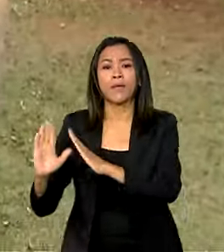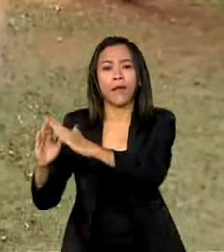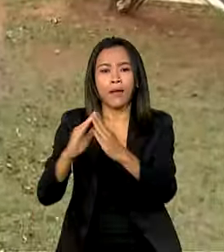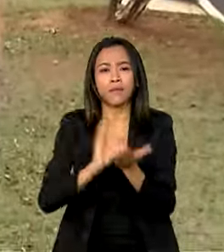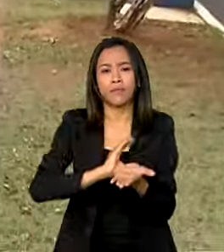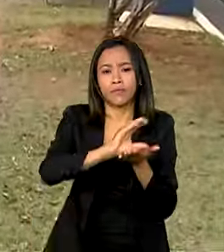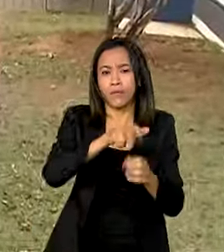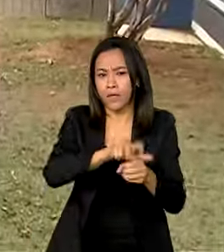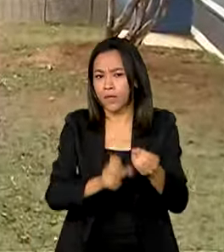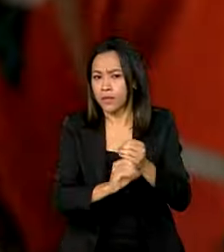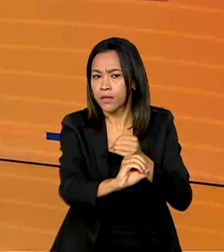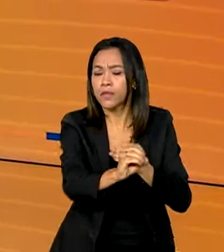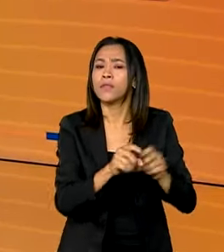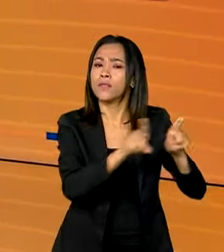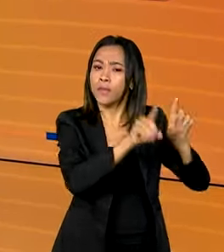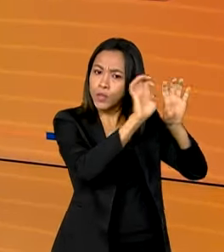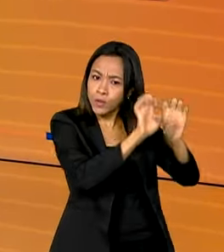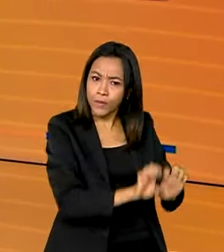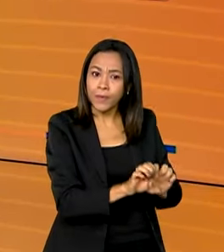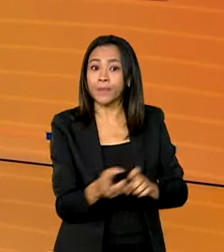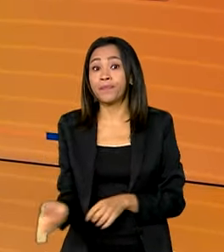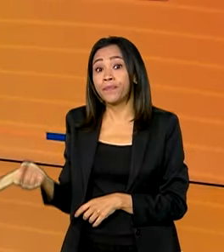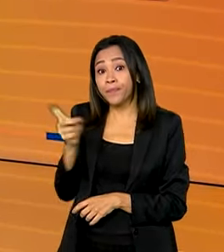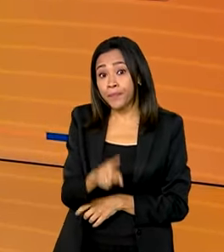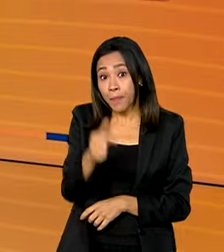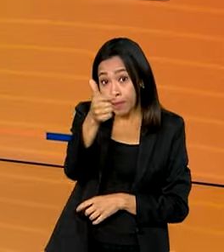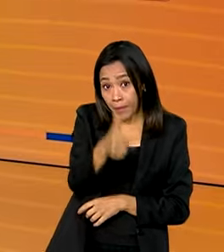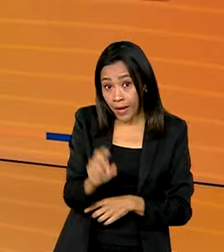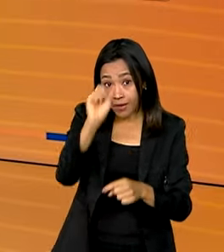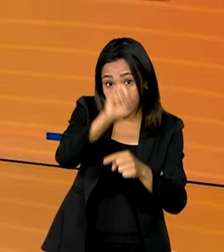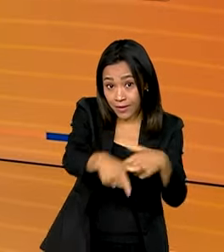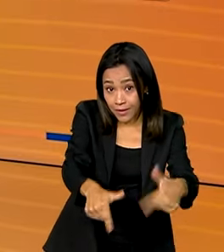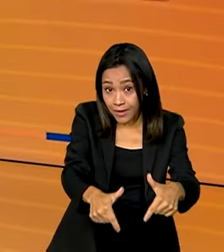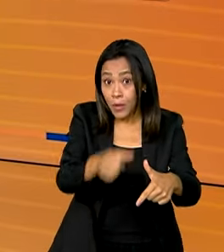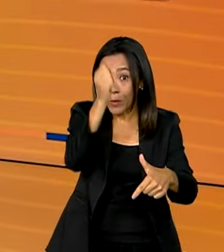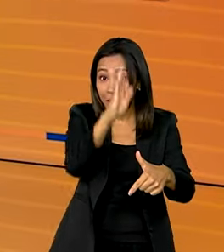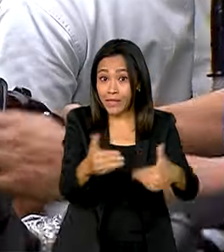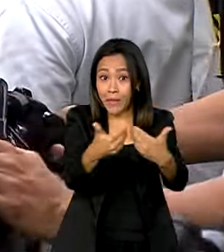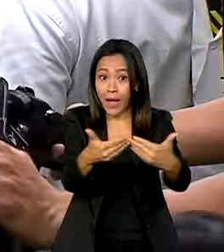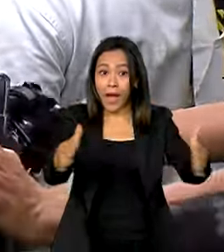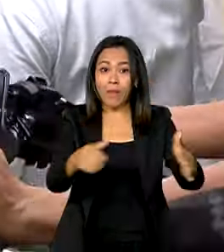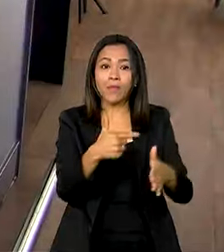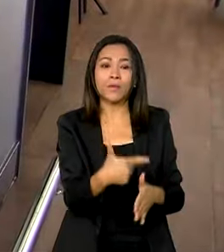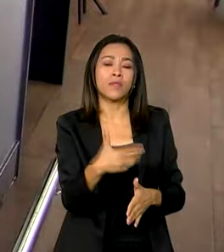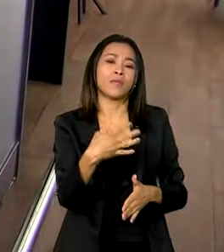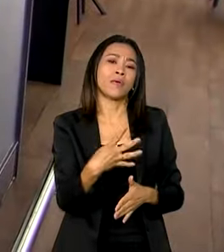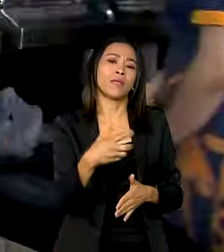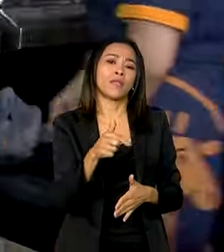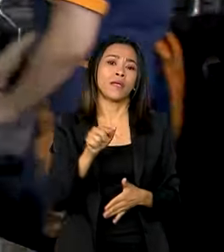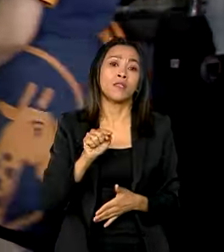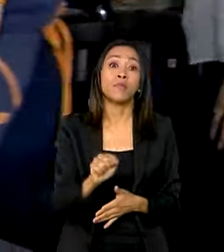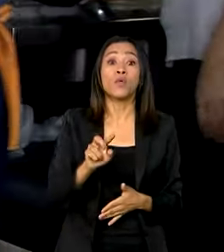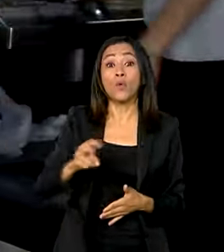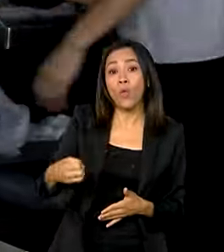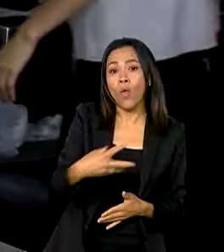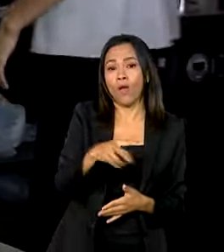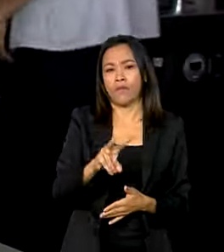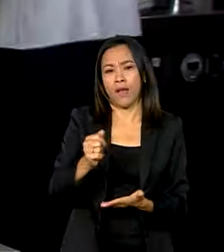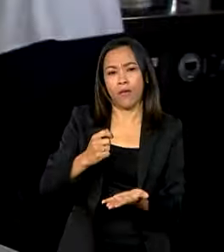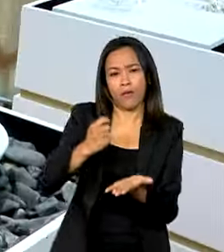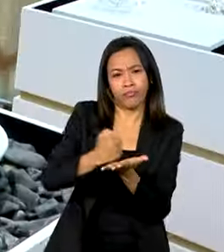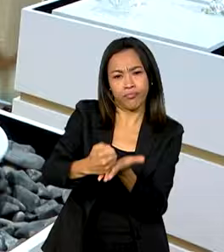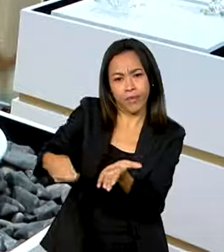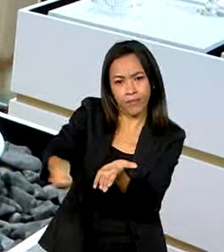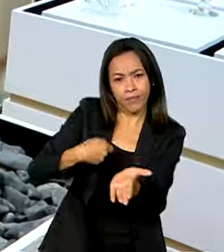saneamento e infraestrutura. Mais emprego, Brasil abre 247 mil novas vagas com carteira